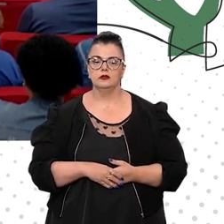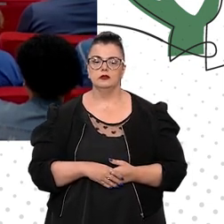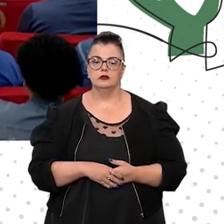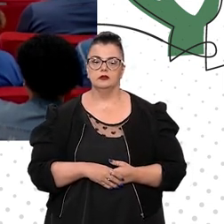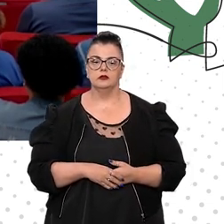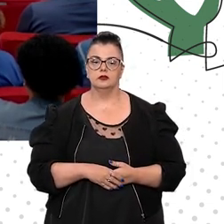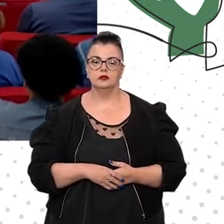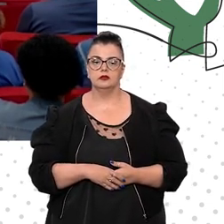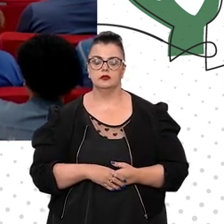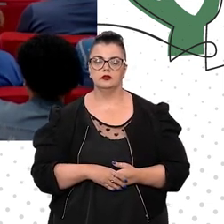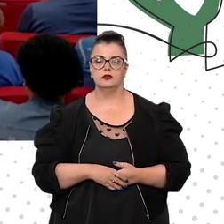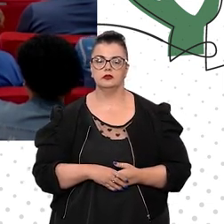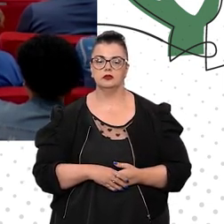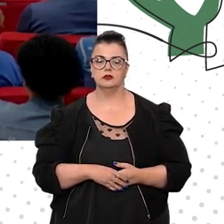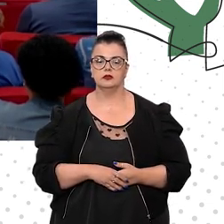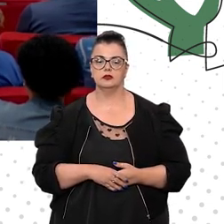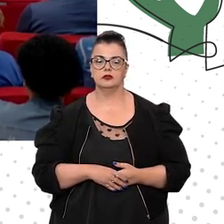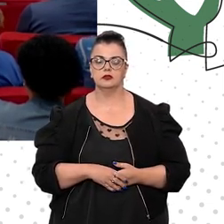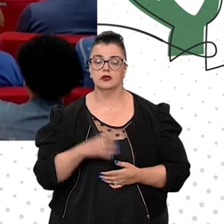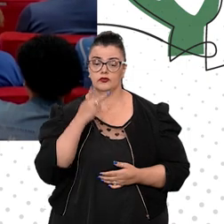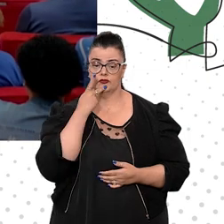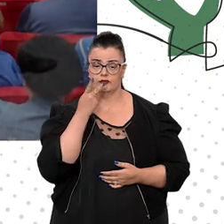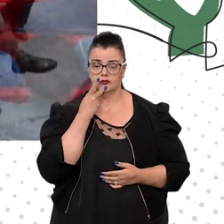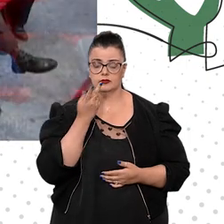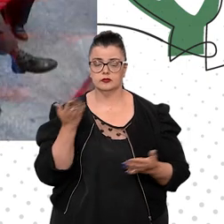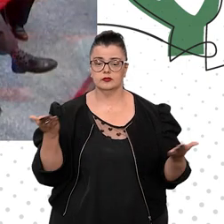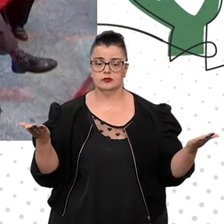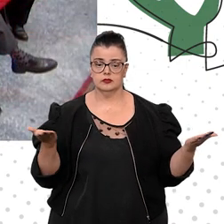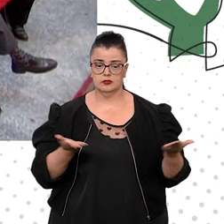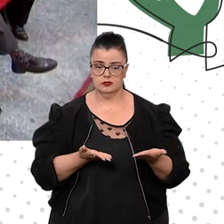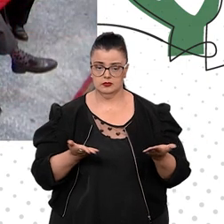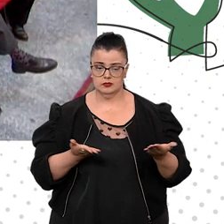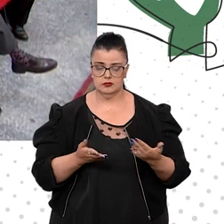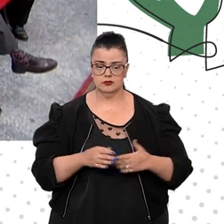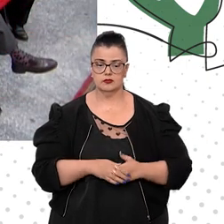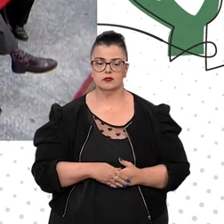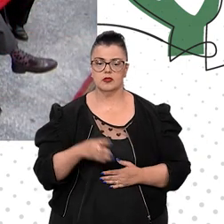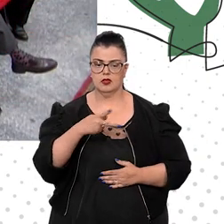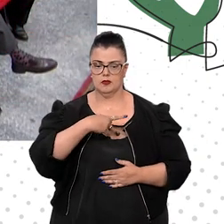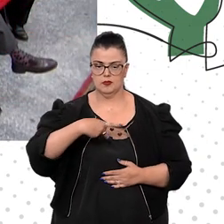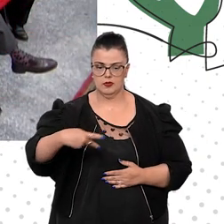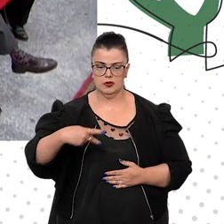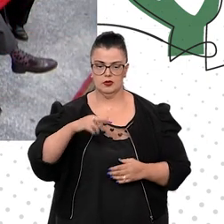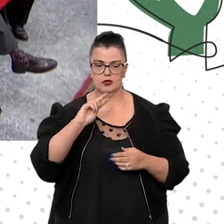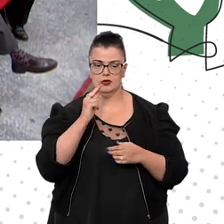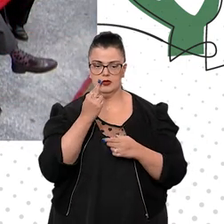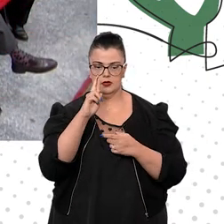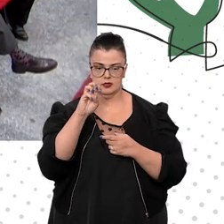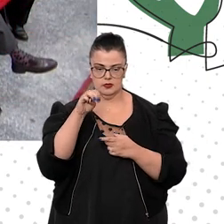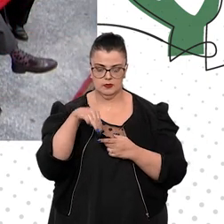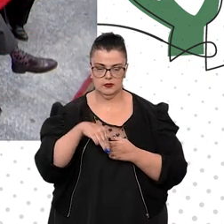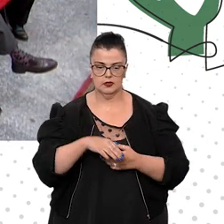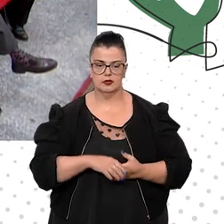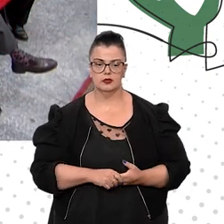dirijo-me agora ao nosso presidente Hermann Benjamin, que, tendo